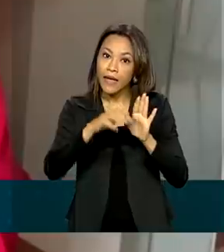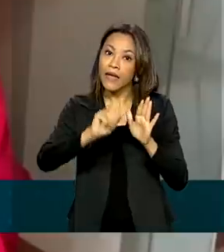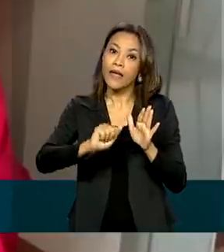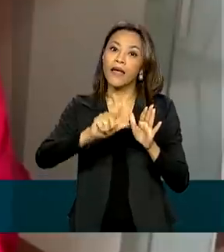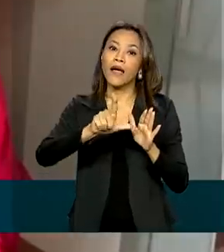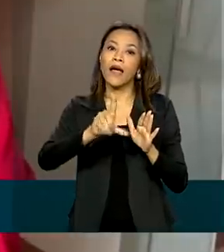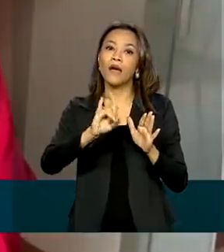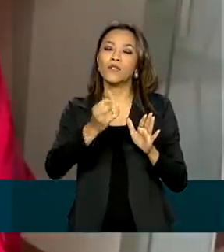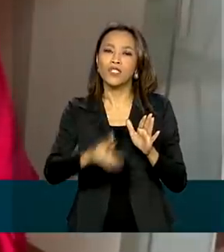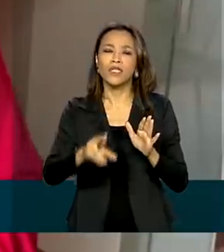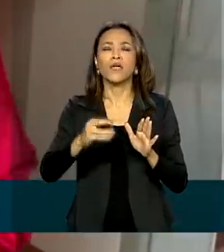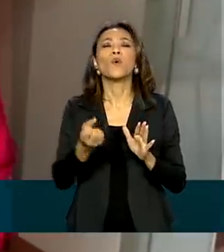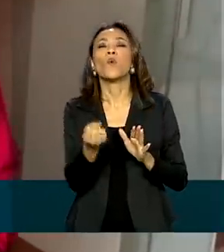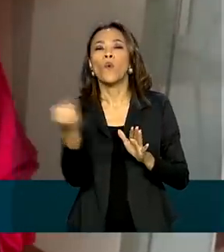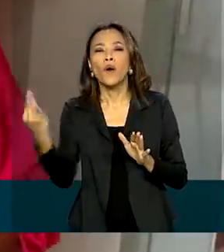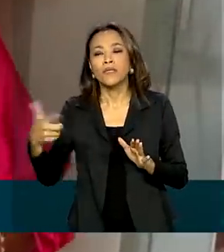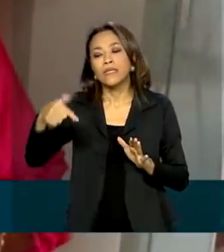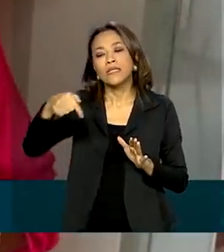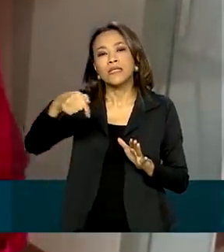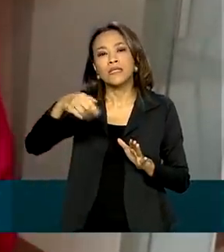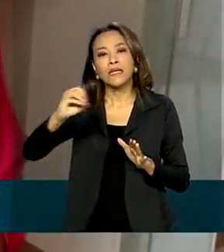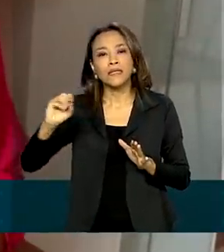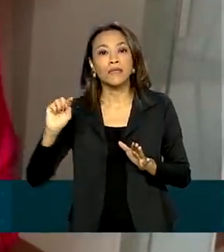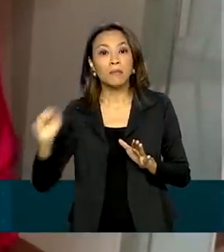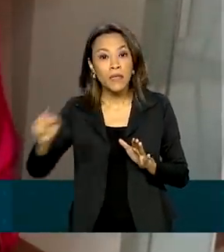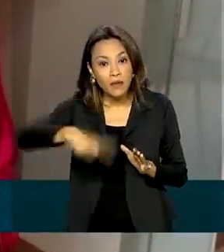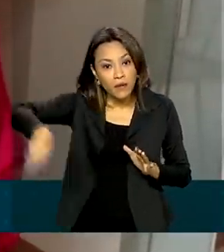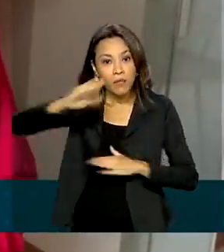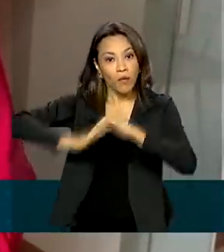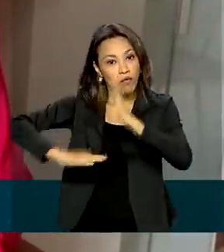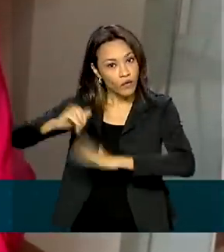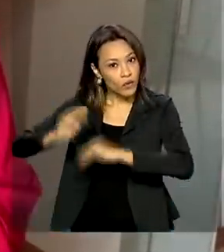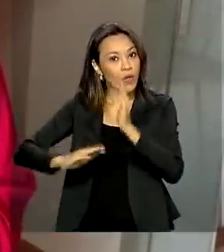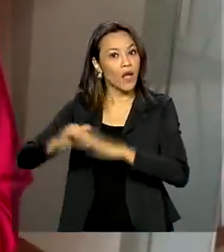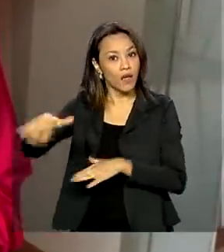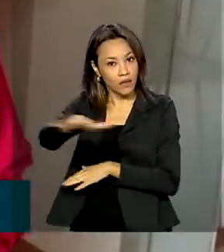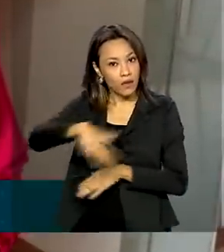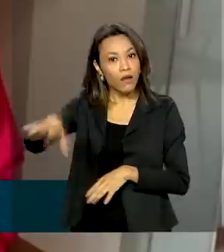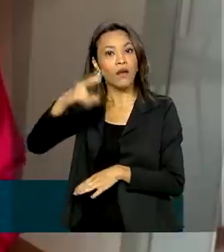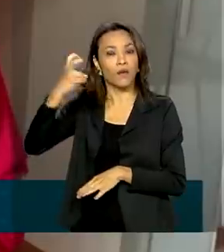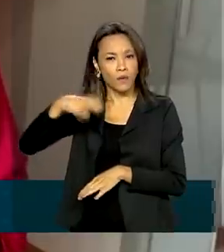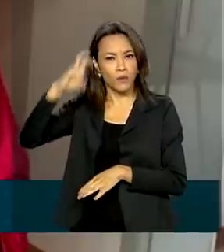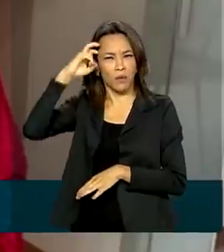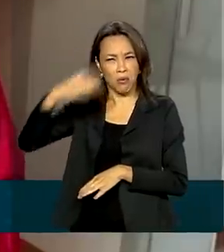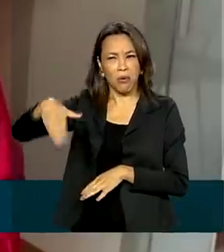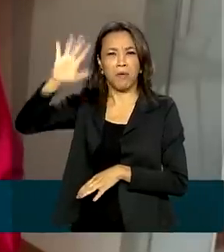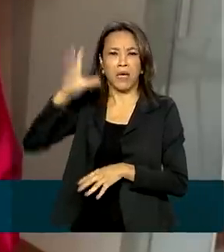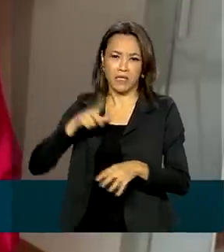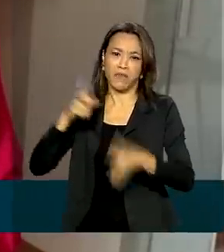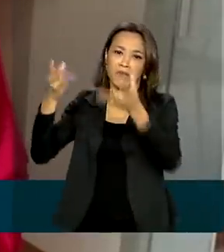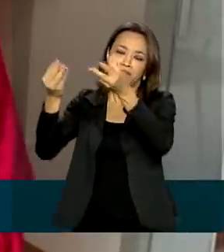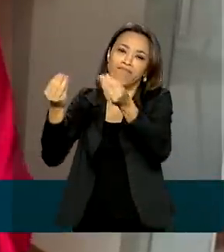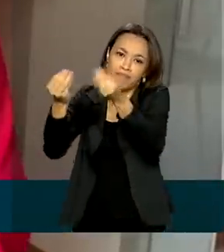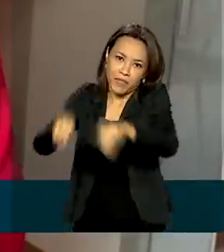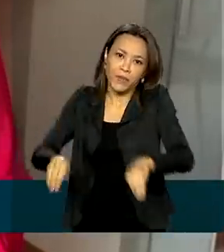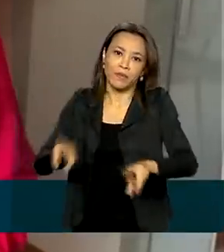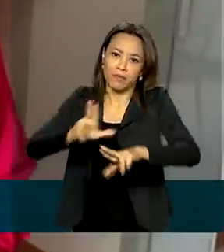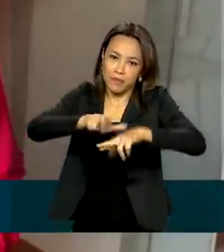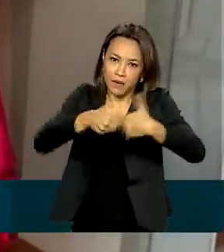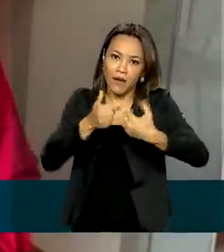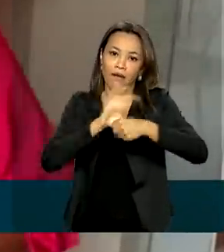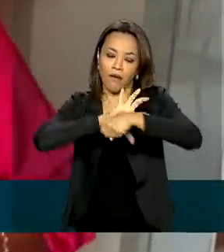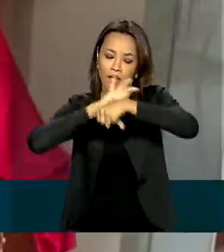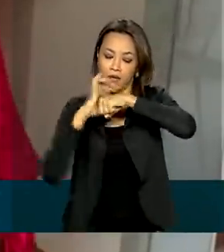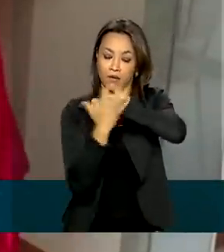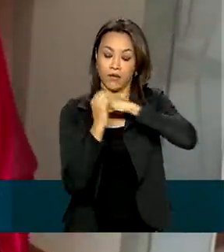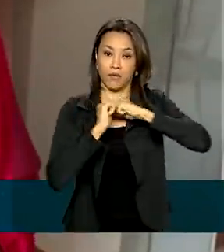pelo menos 700 mil trabalhadores do setor cultural, um dos mais afetados pela pandemia. No total,